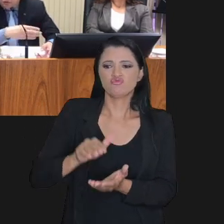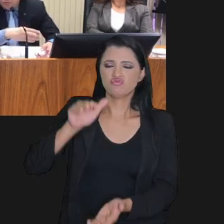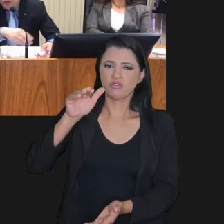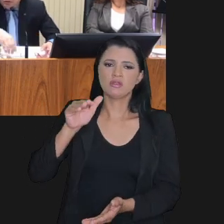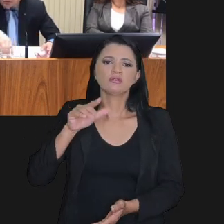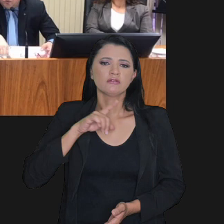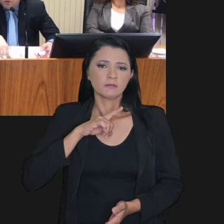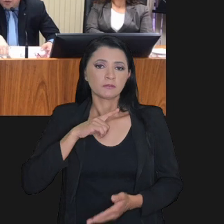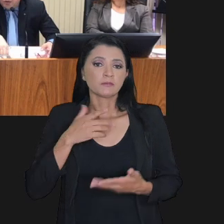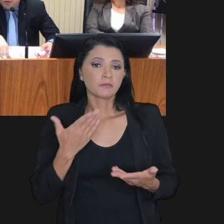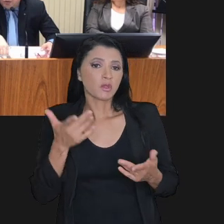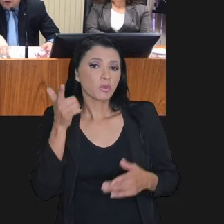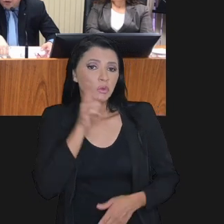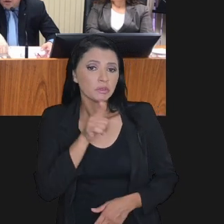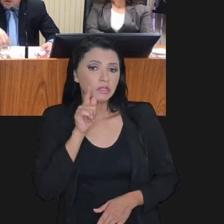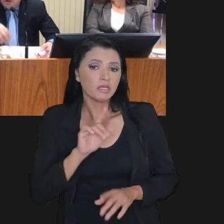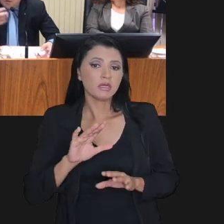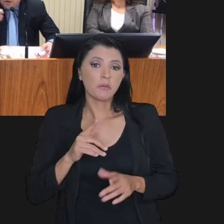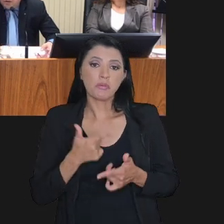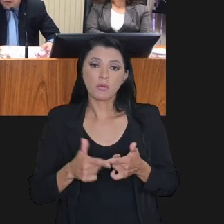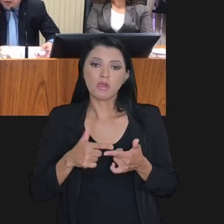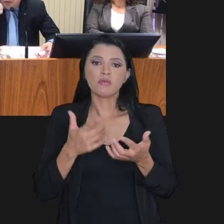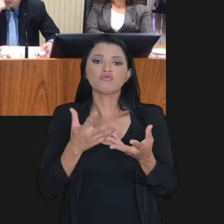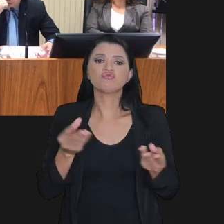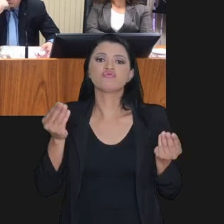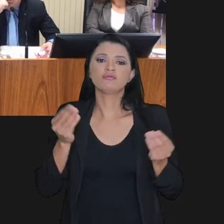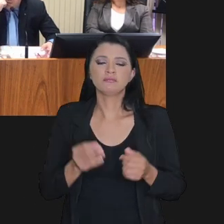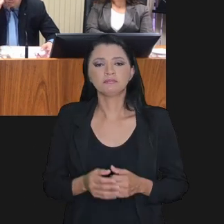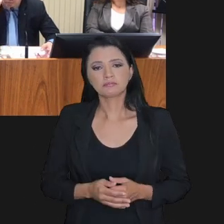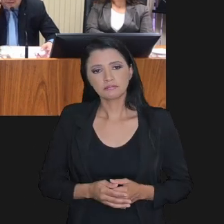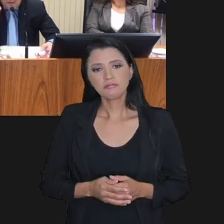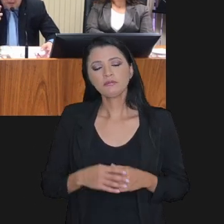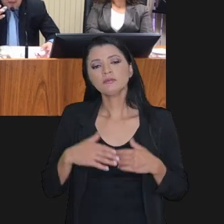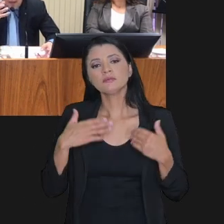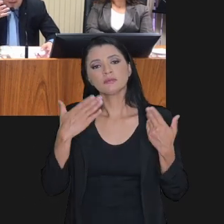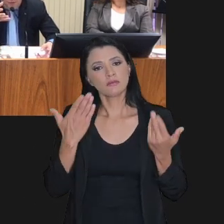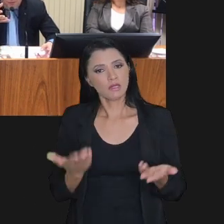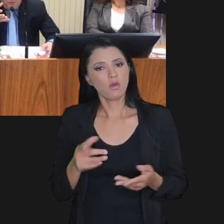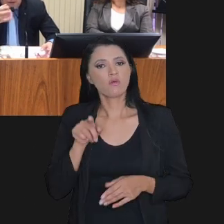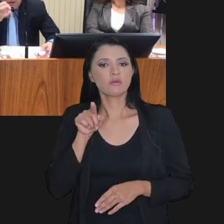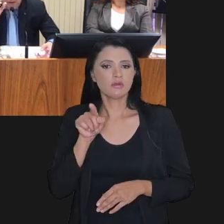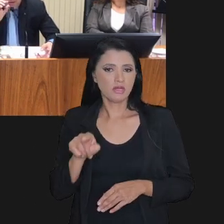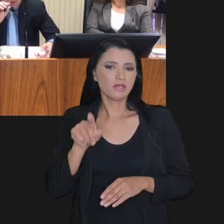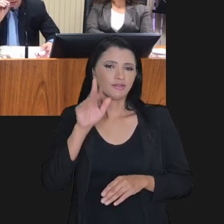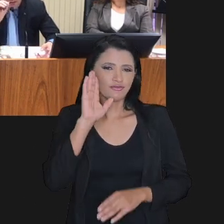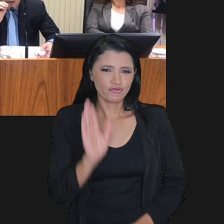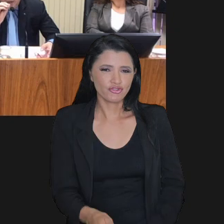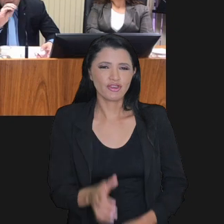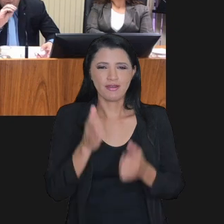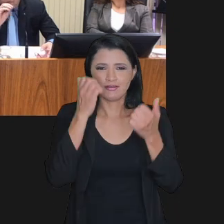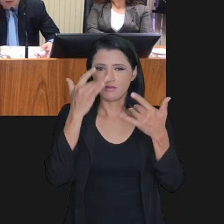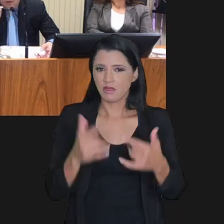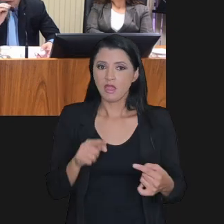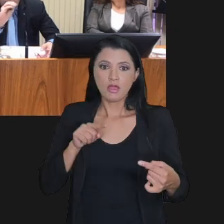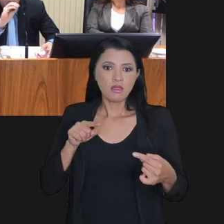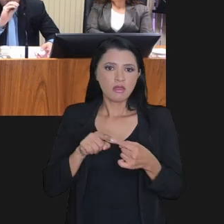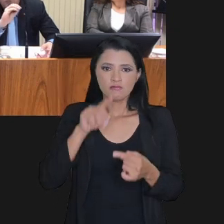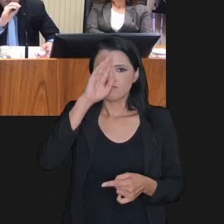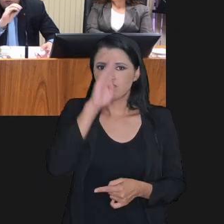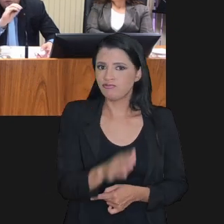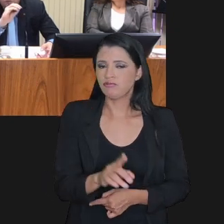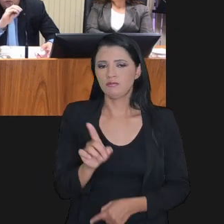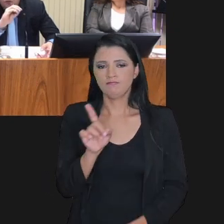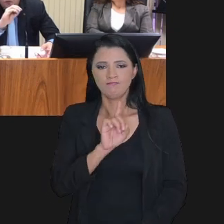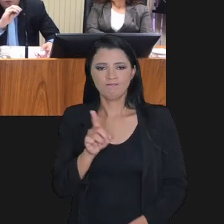rol de processo que eu mostrei, aquele estoque, que você consiga resolver o problema. Então, nesse caso, como eu falei, ele não é tão